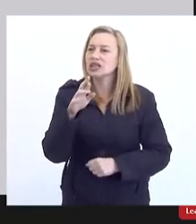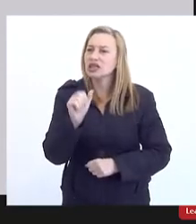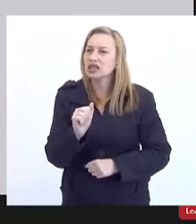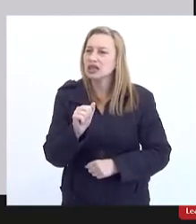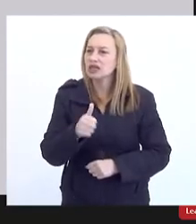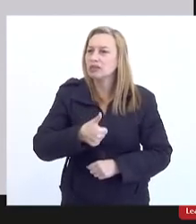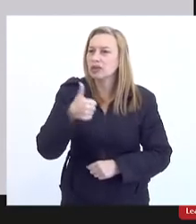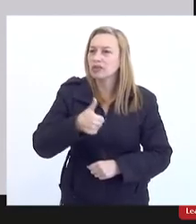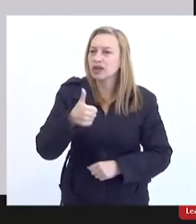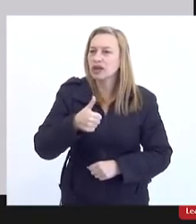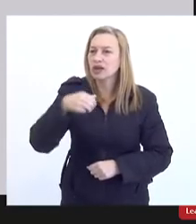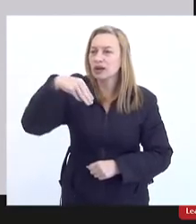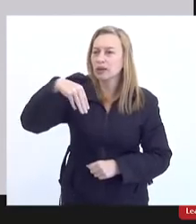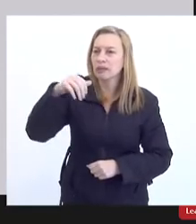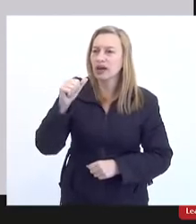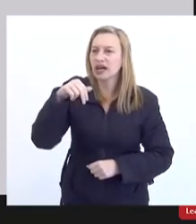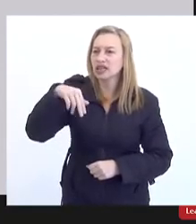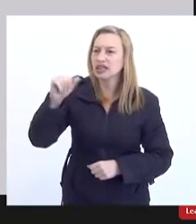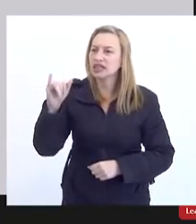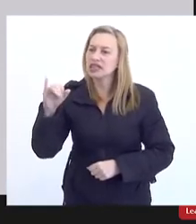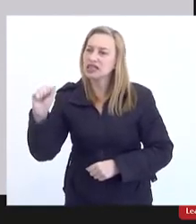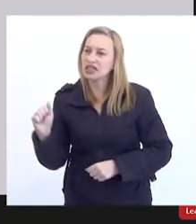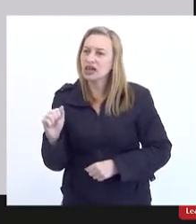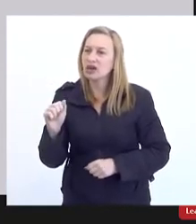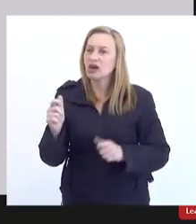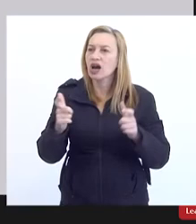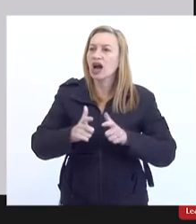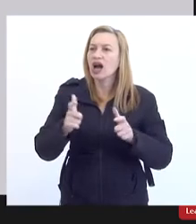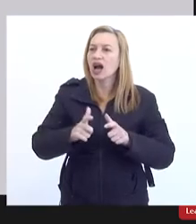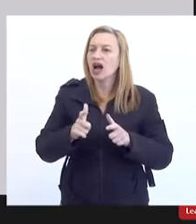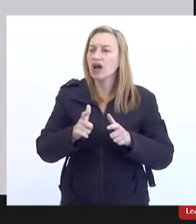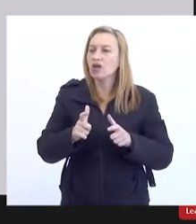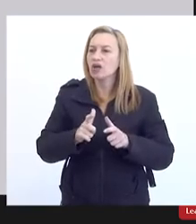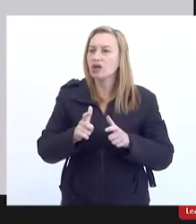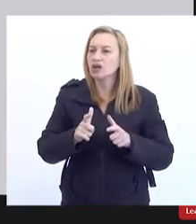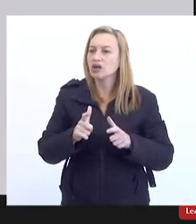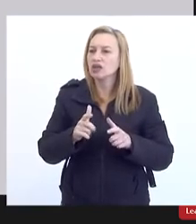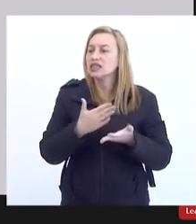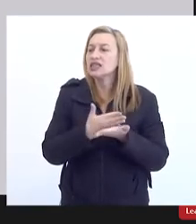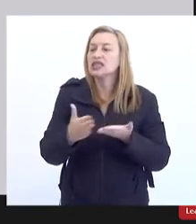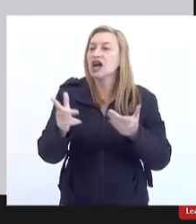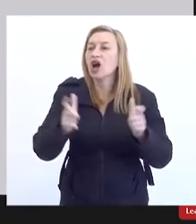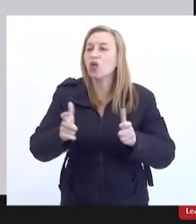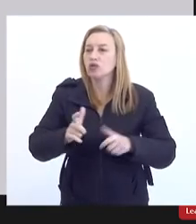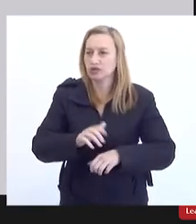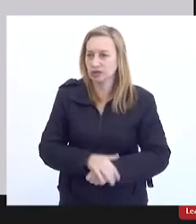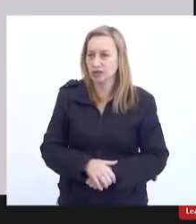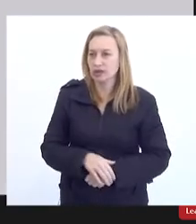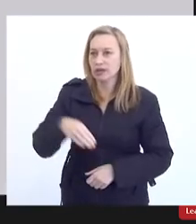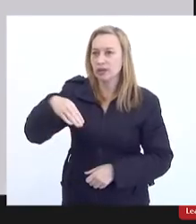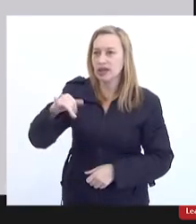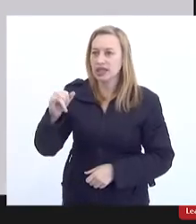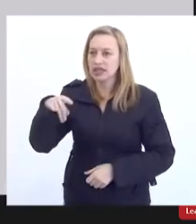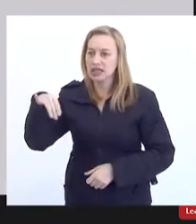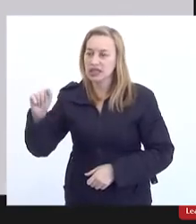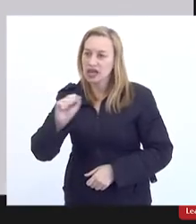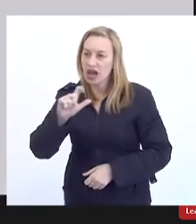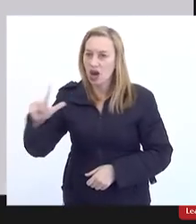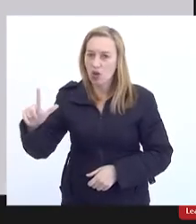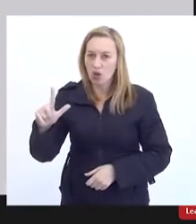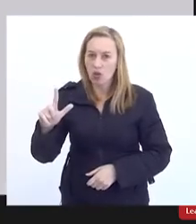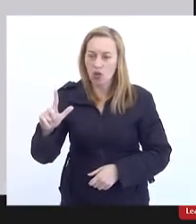manancial. De onde vem a água de Piraí? Então, a água de Piraí vem de um manancial com